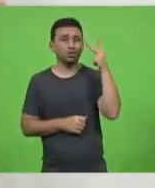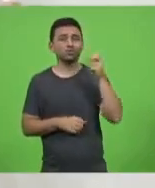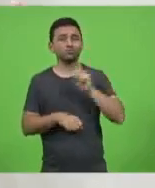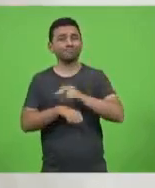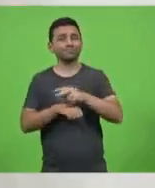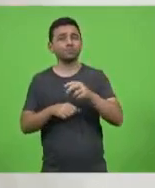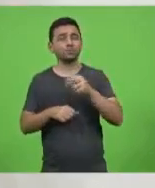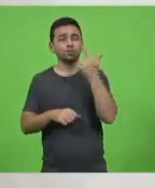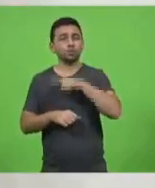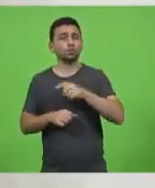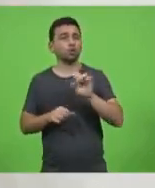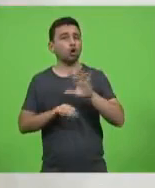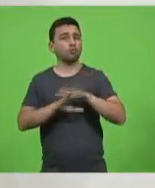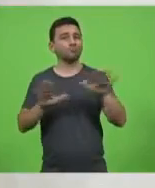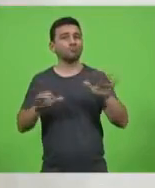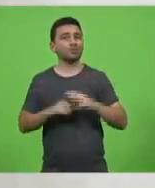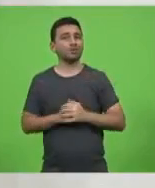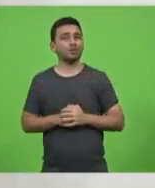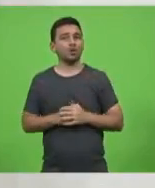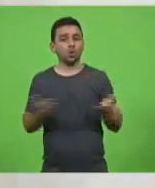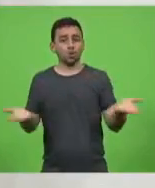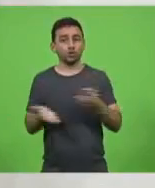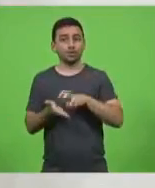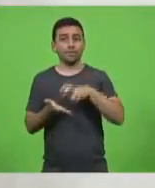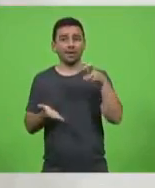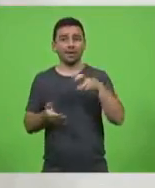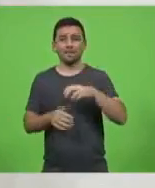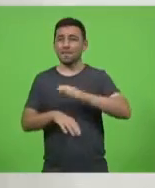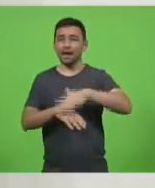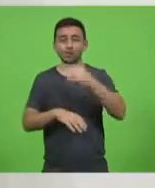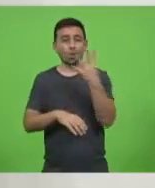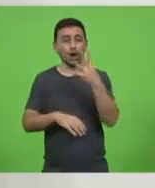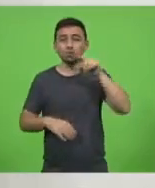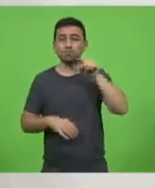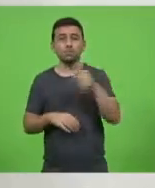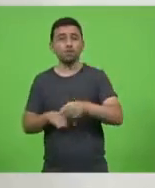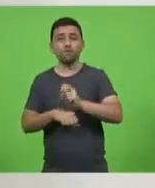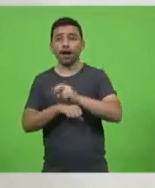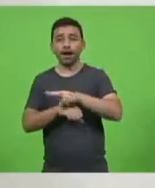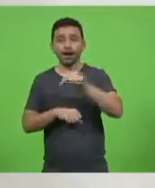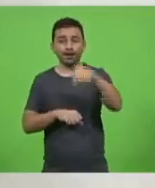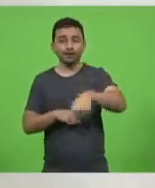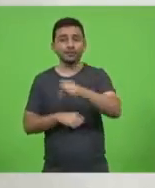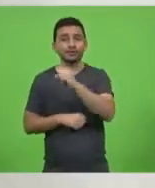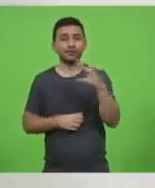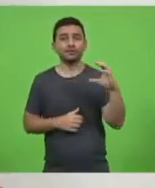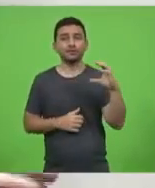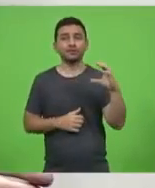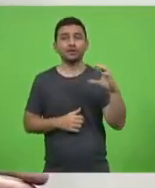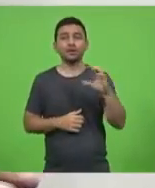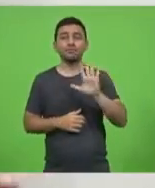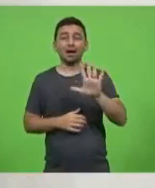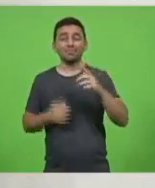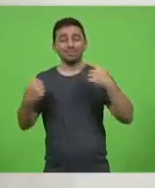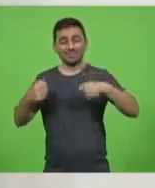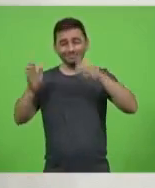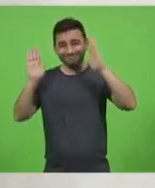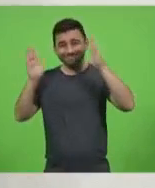Hoje de manhã ainda vimos mais de 4 mil vagas abertas em Santa Catarina. Mas é para um segmento,